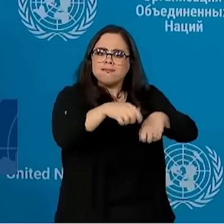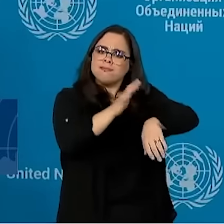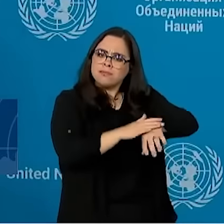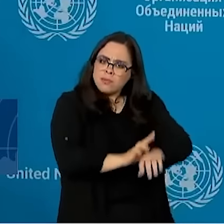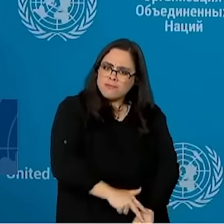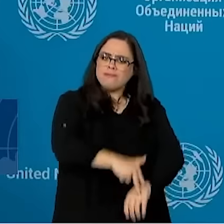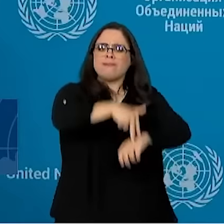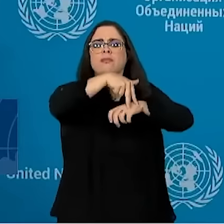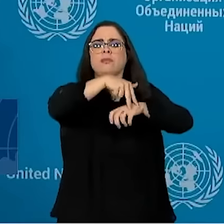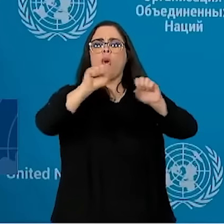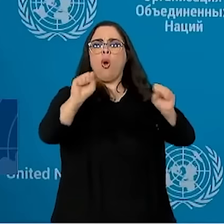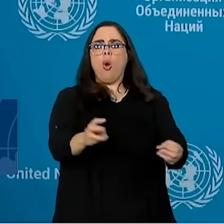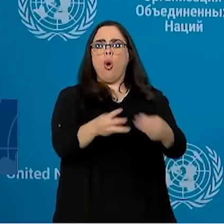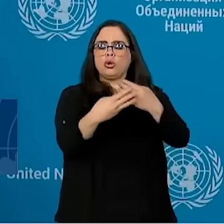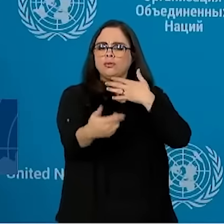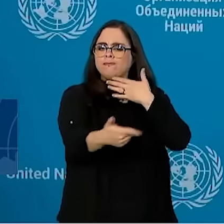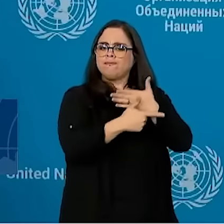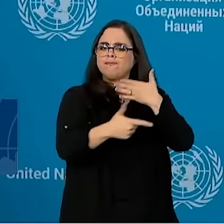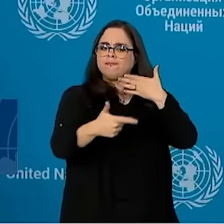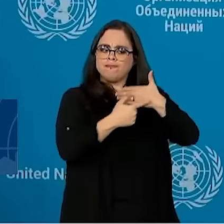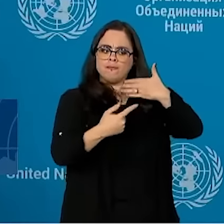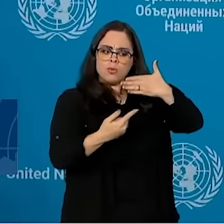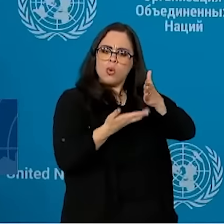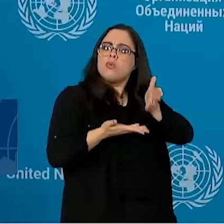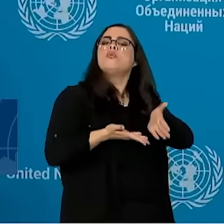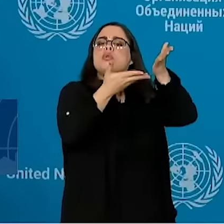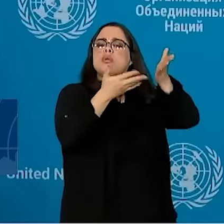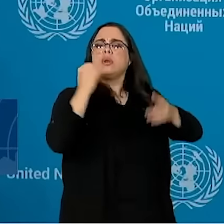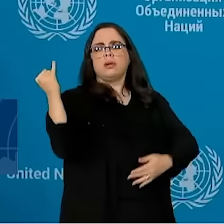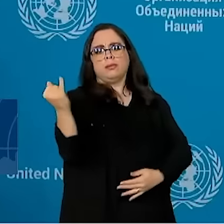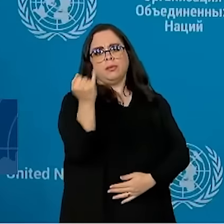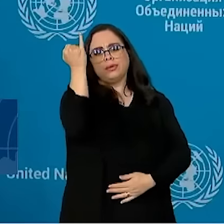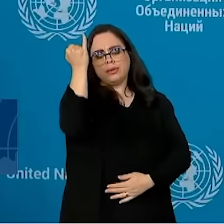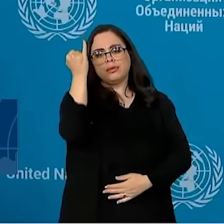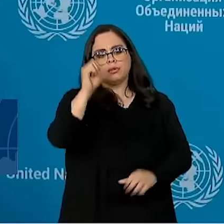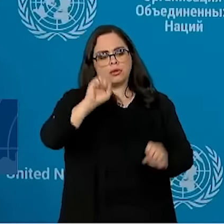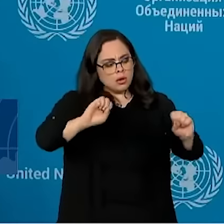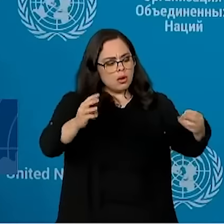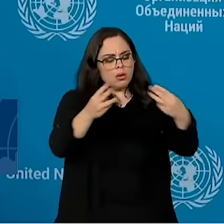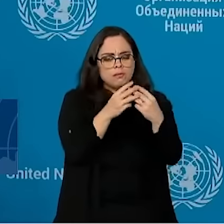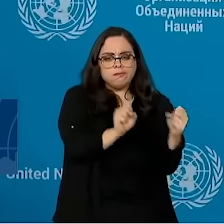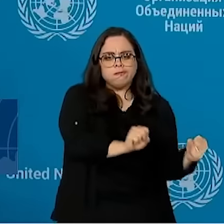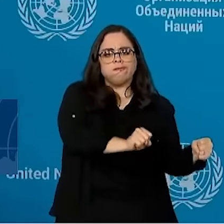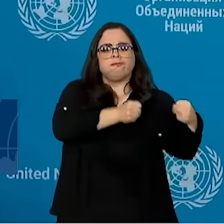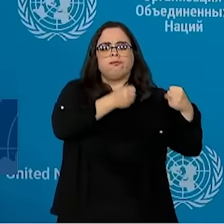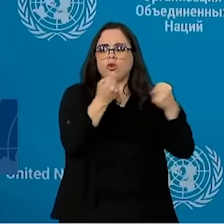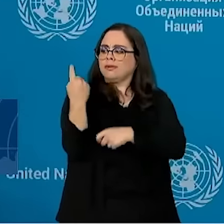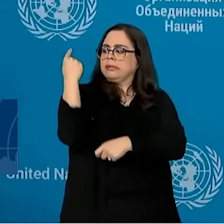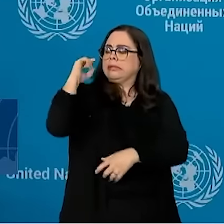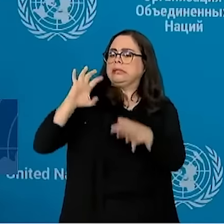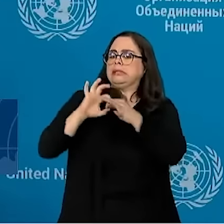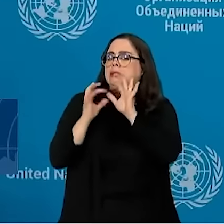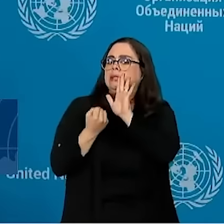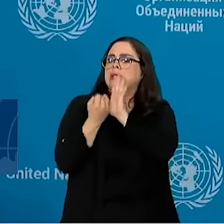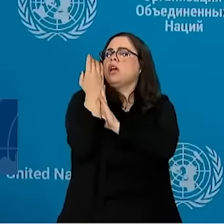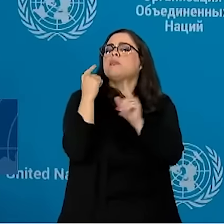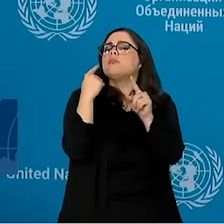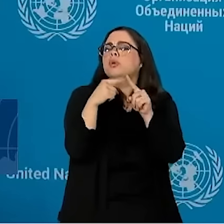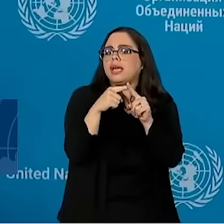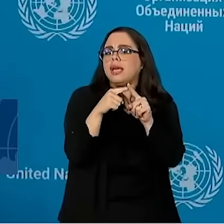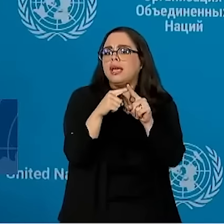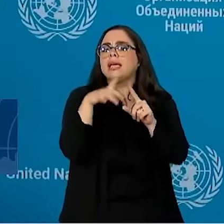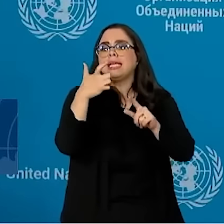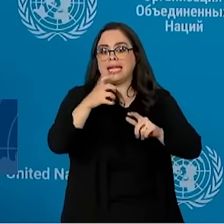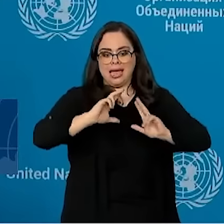sabe, voltar a ter um papel muito importante. A ONU teve muita força, quando ela foi criada, para criar o